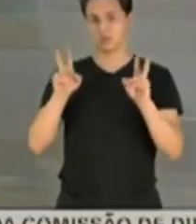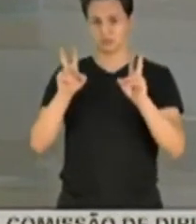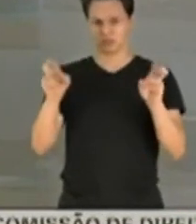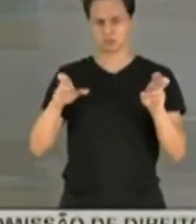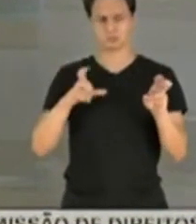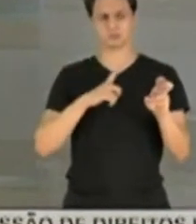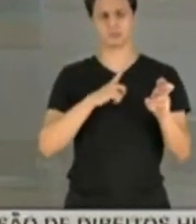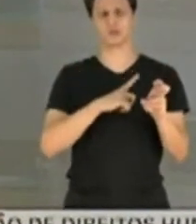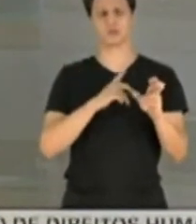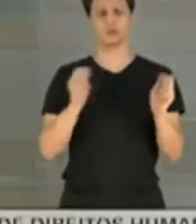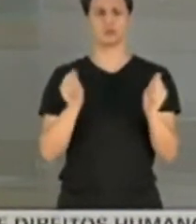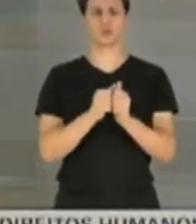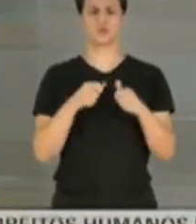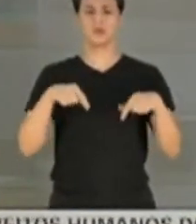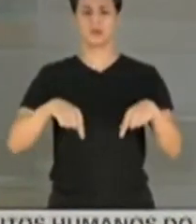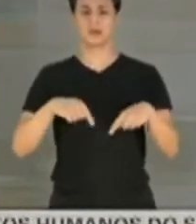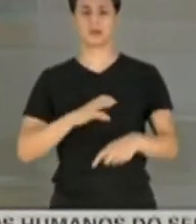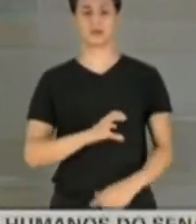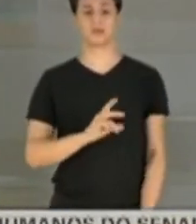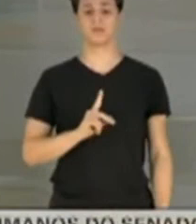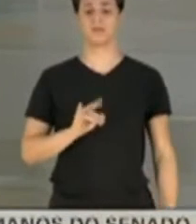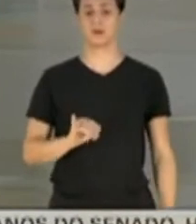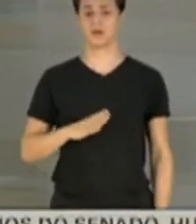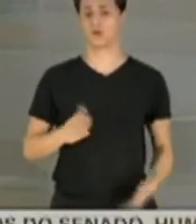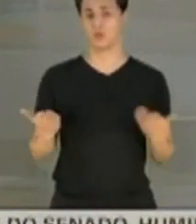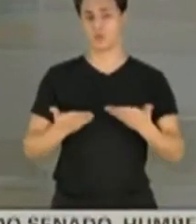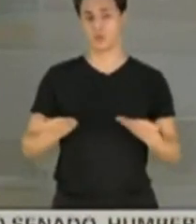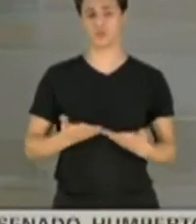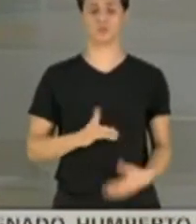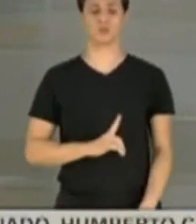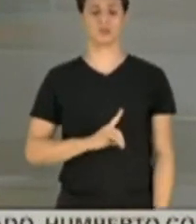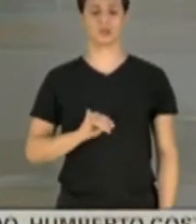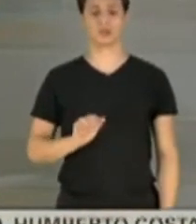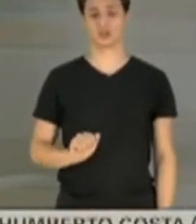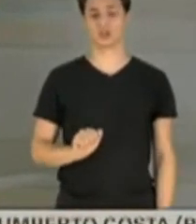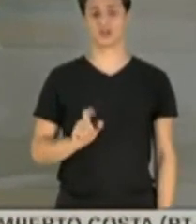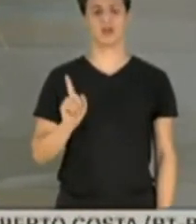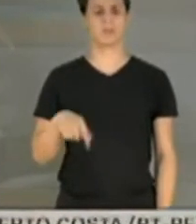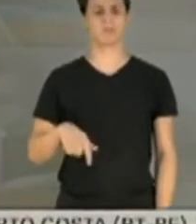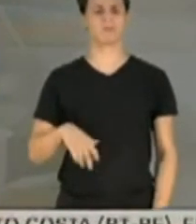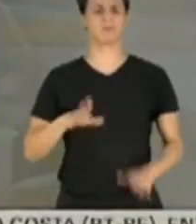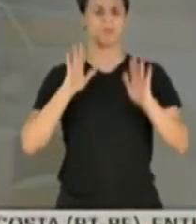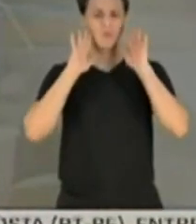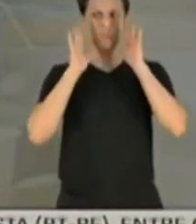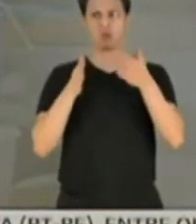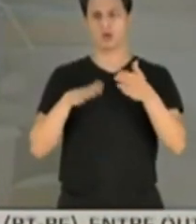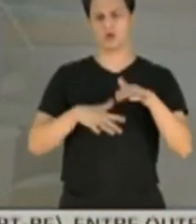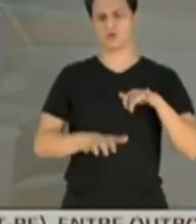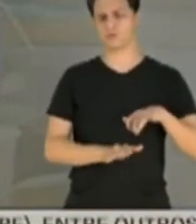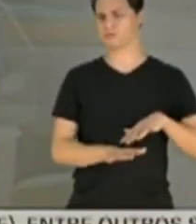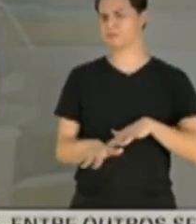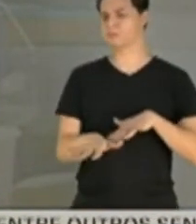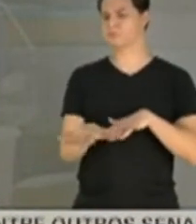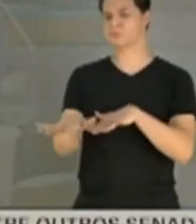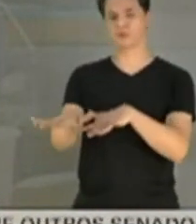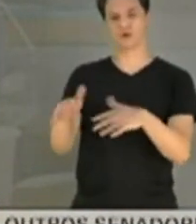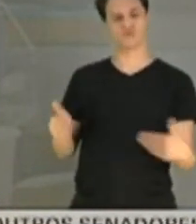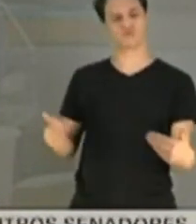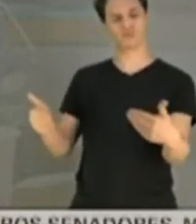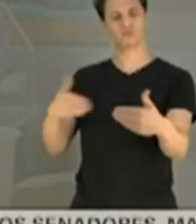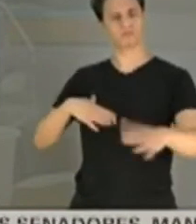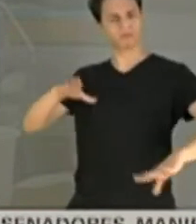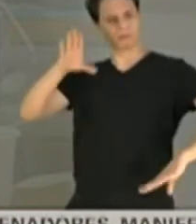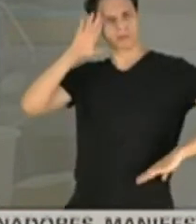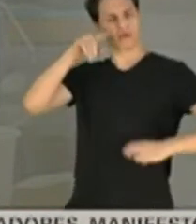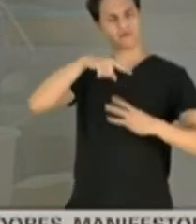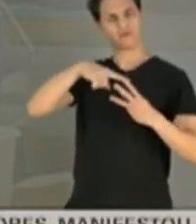da CPI no dia de hoje, especialmente em razão do desfile das Forças Armadas,